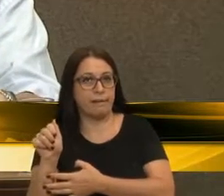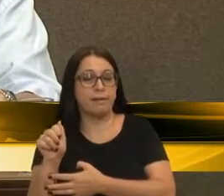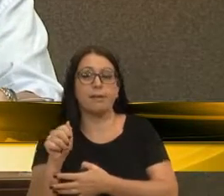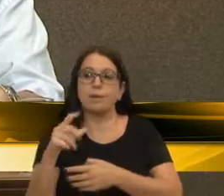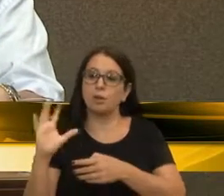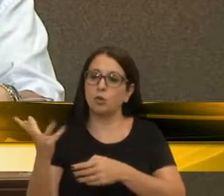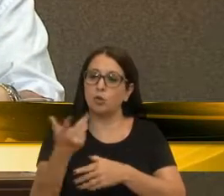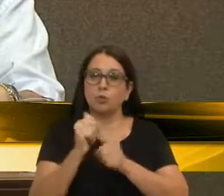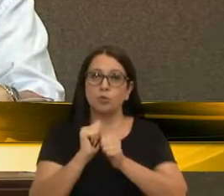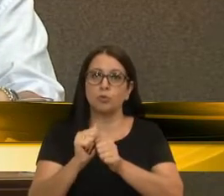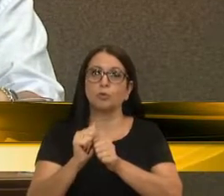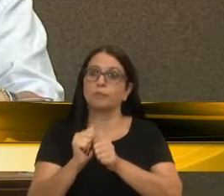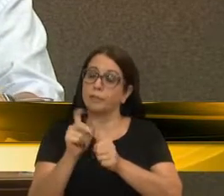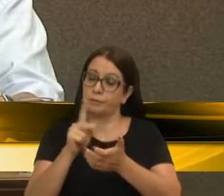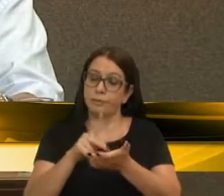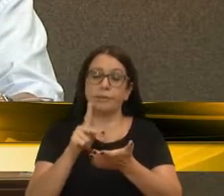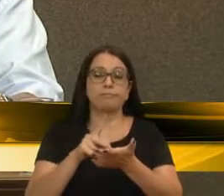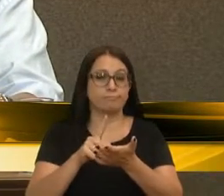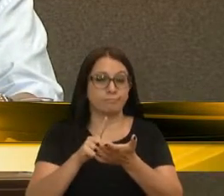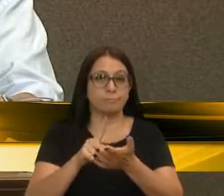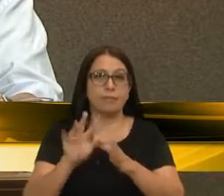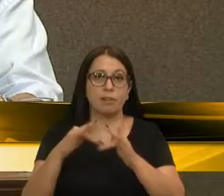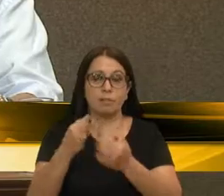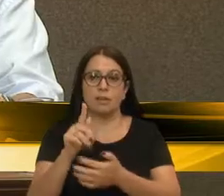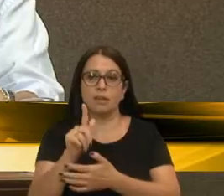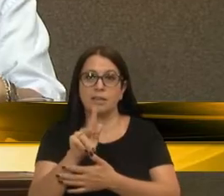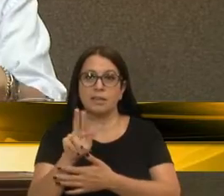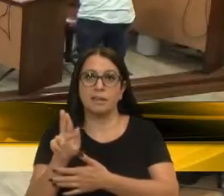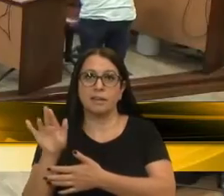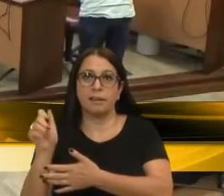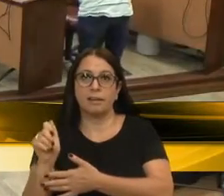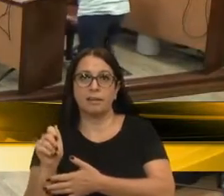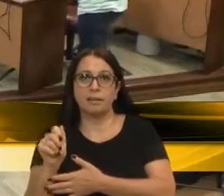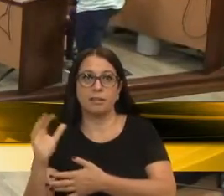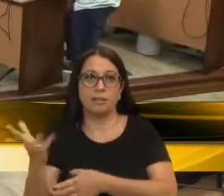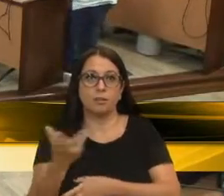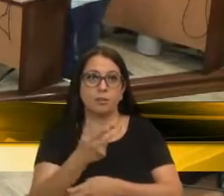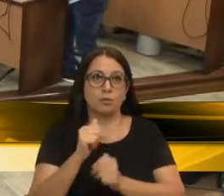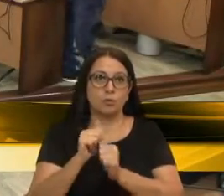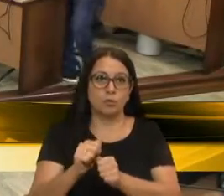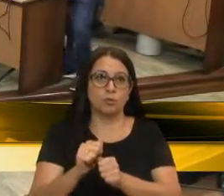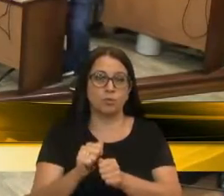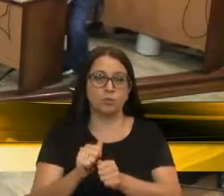sendo comandados hoje no município pela família, guerra e companhia. Obrigado, vereadora Paula. Continua em discussão. E